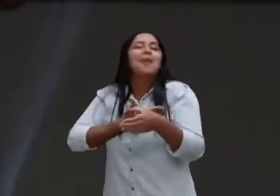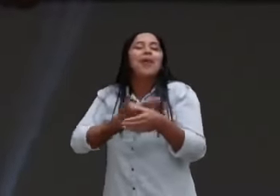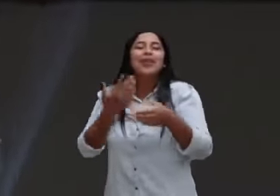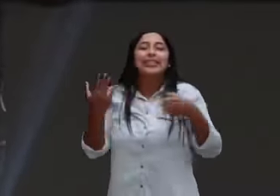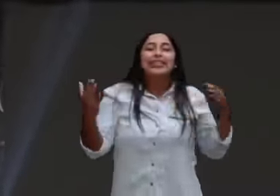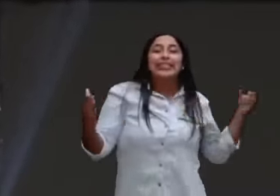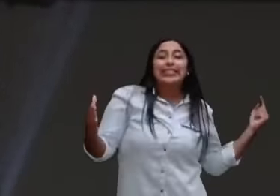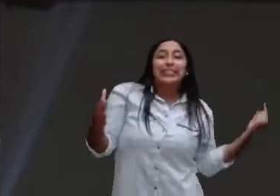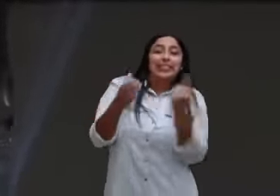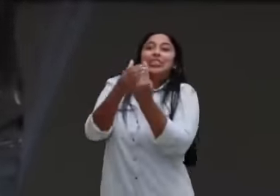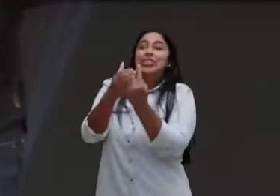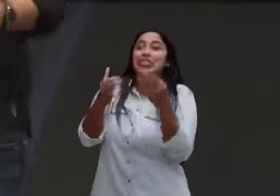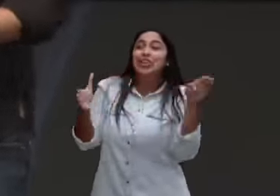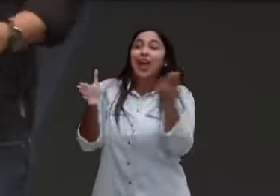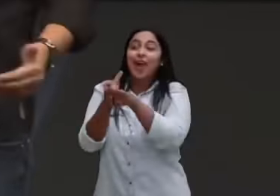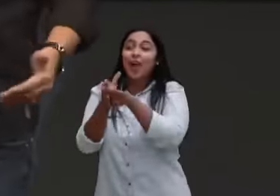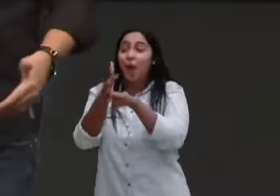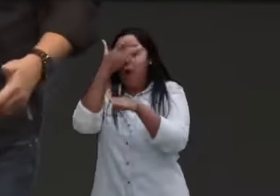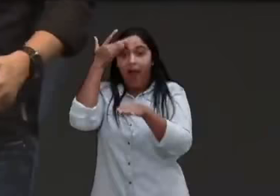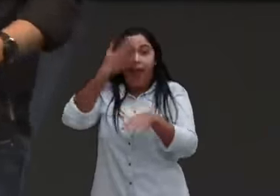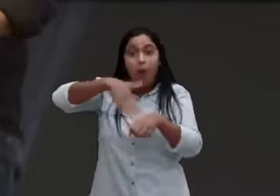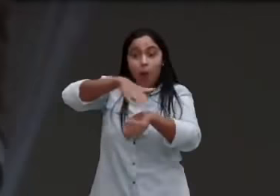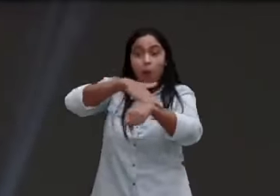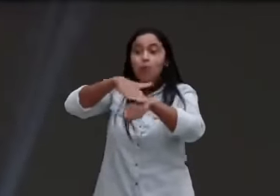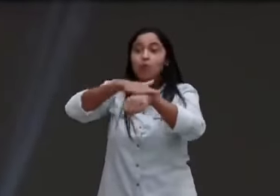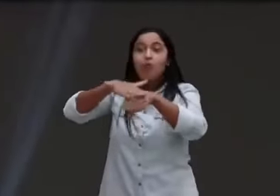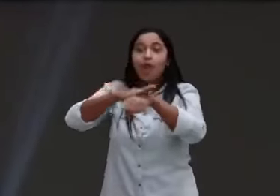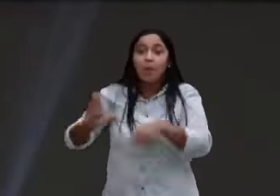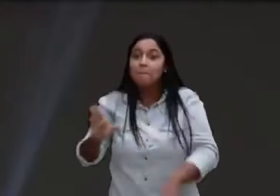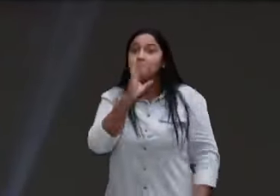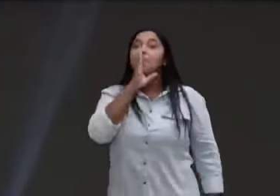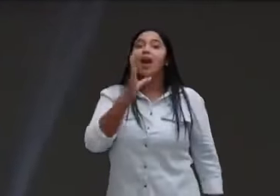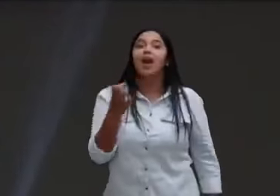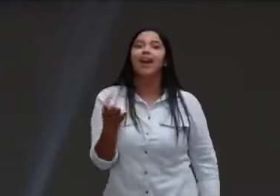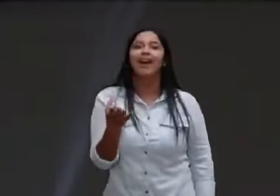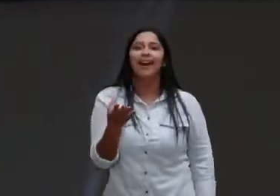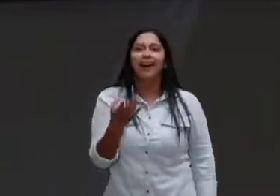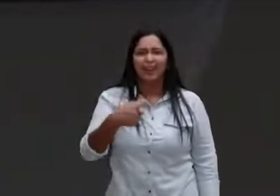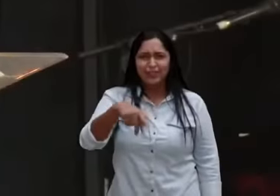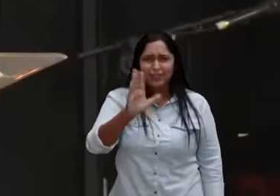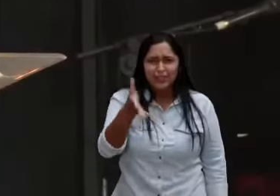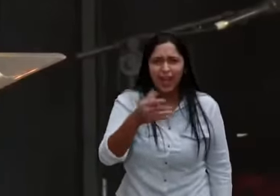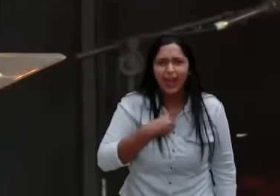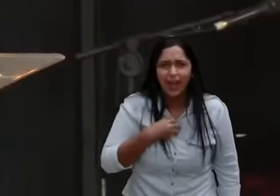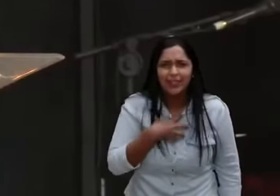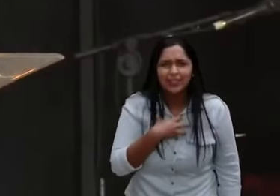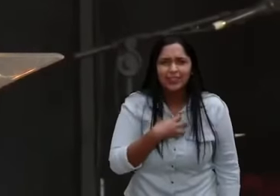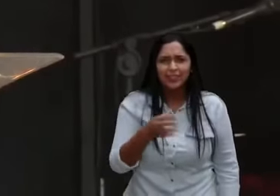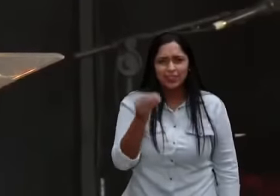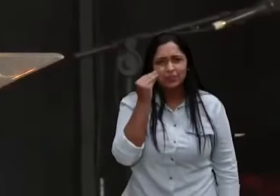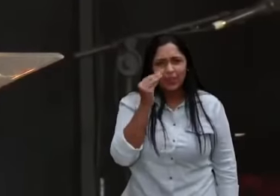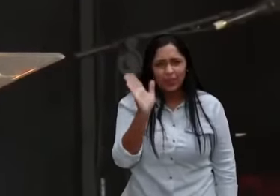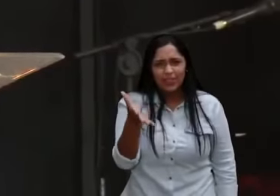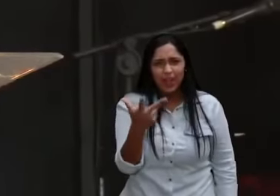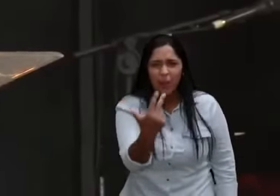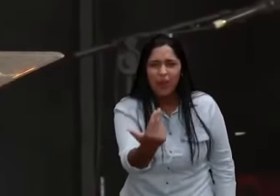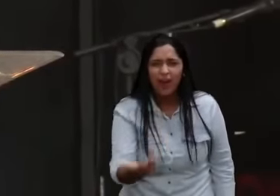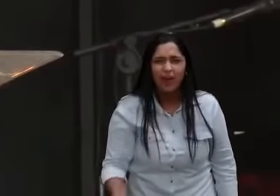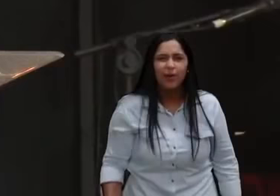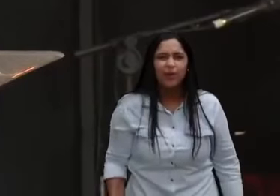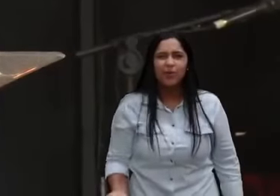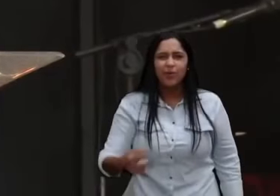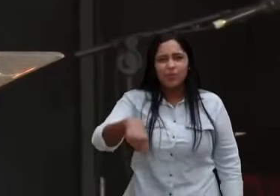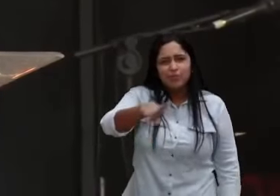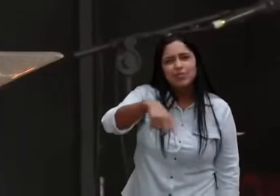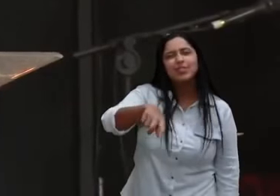porque você não era bem-vindo naquele assunto. Eu não sei se você teve a sensação de ser excluído de uma roda de amigos,